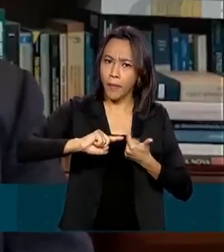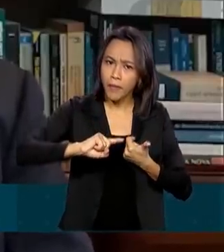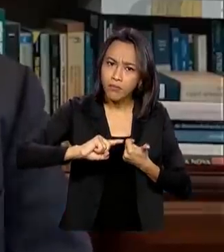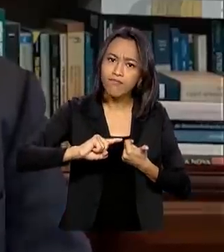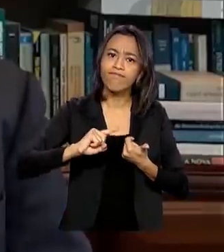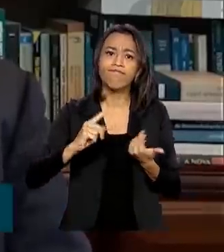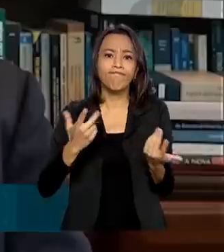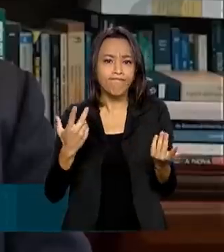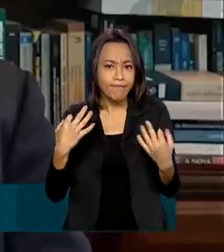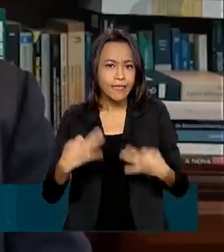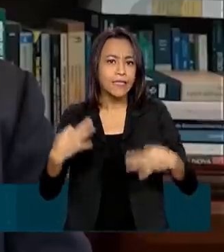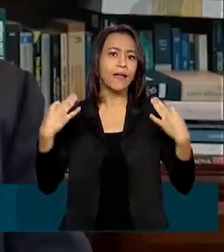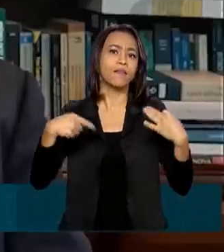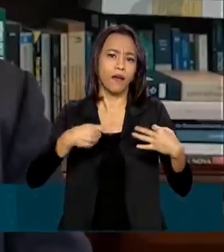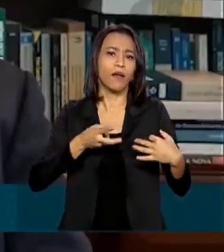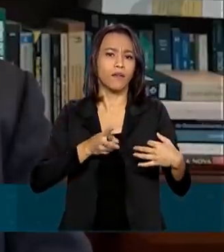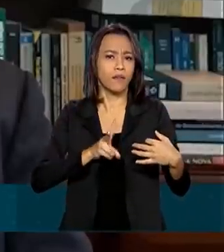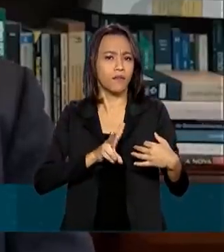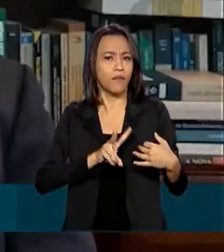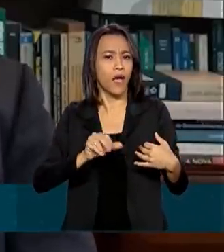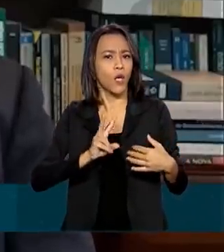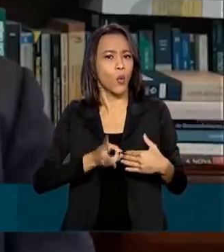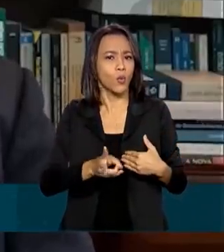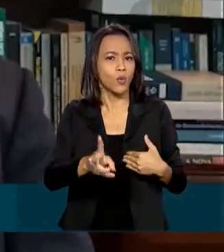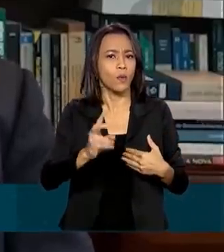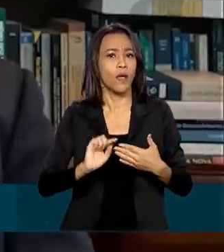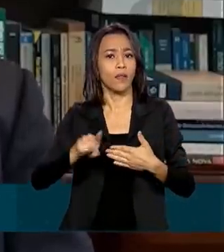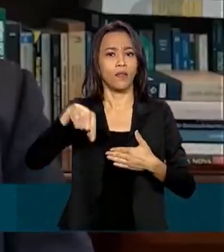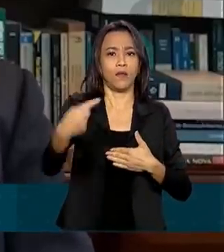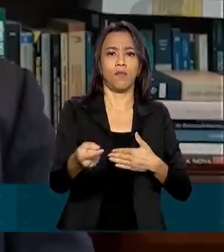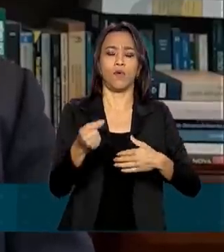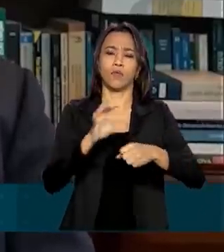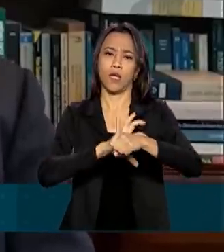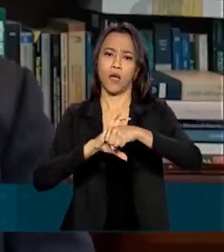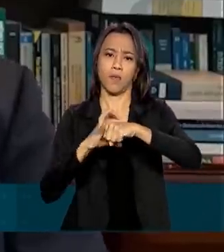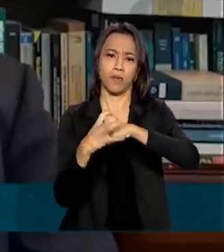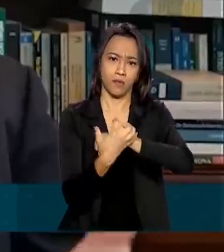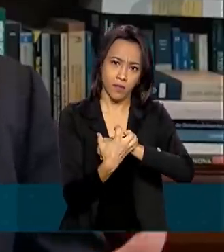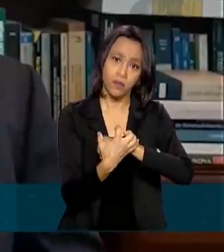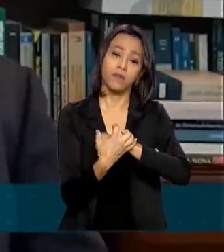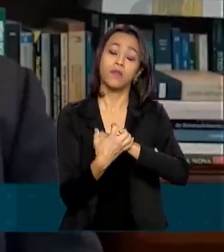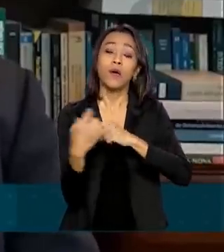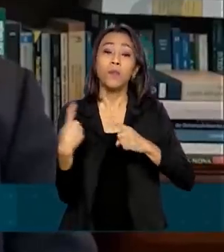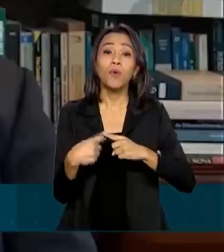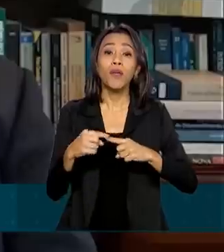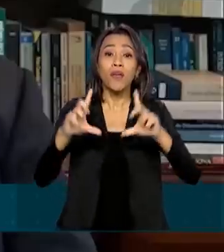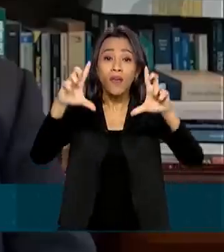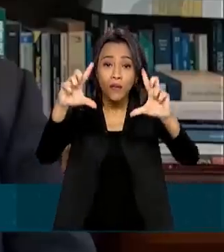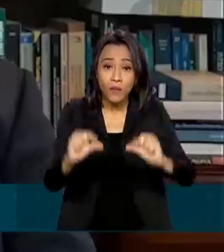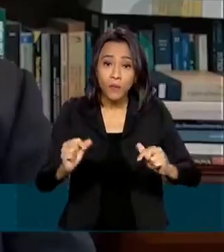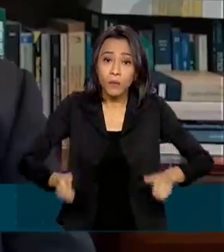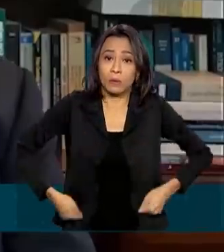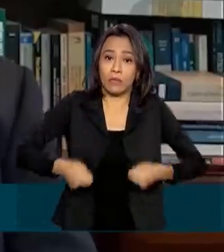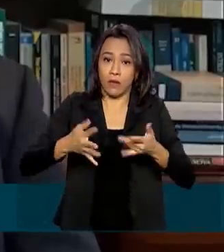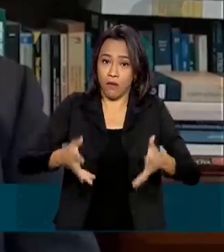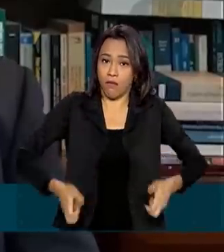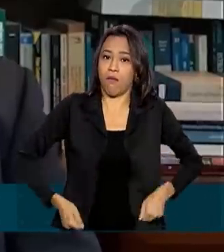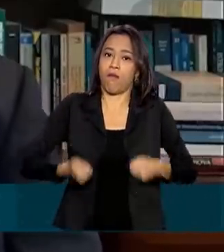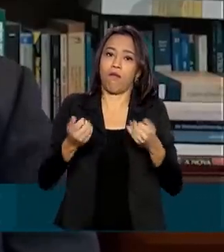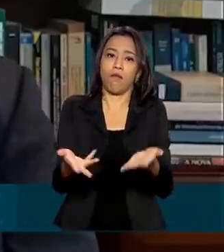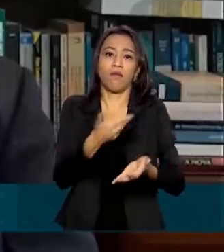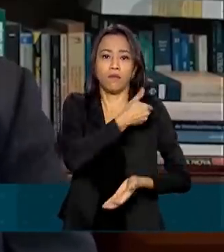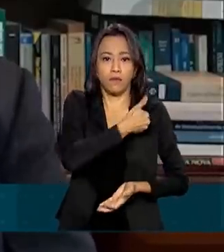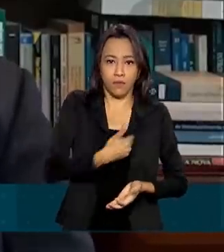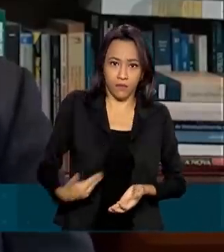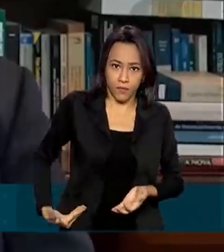certamente ele vai ser mantido pós-pandemia, o que reduz todos esses custos que a gente está